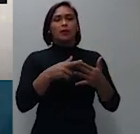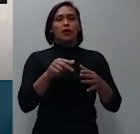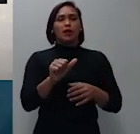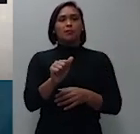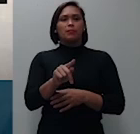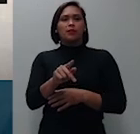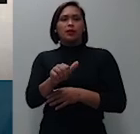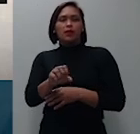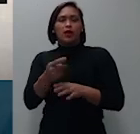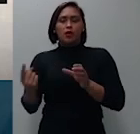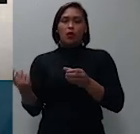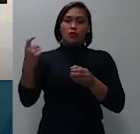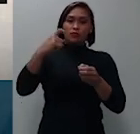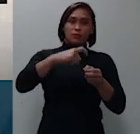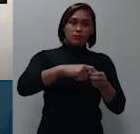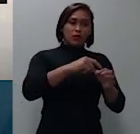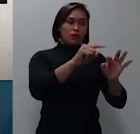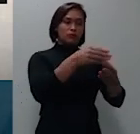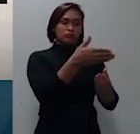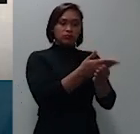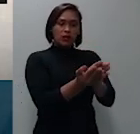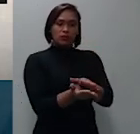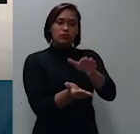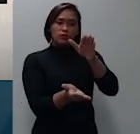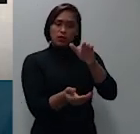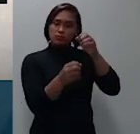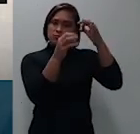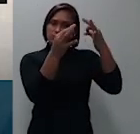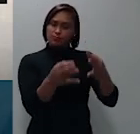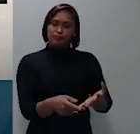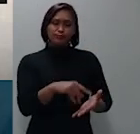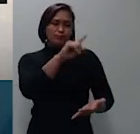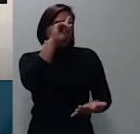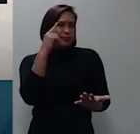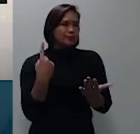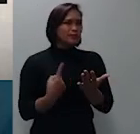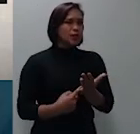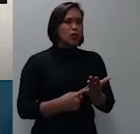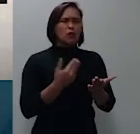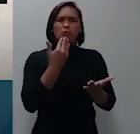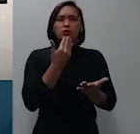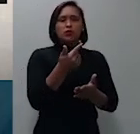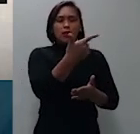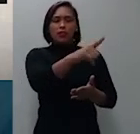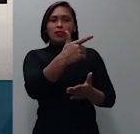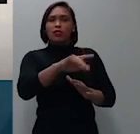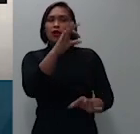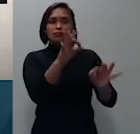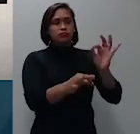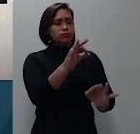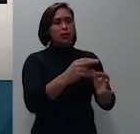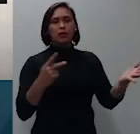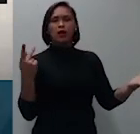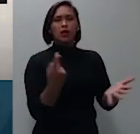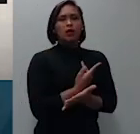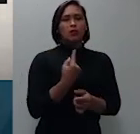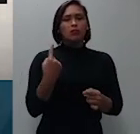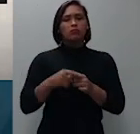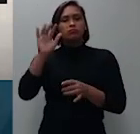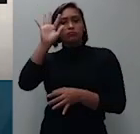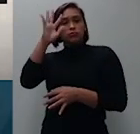retorna aos autos para reiterar o pedido de não julgamento porque persiste o fato de que está em